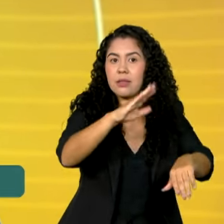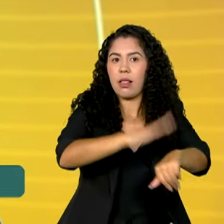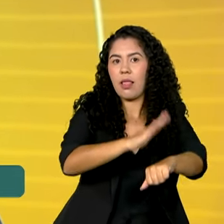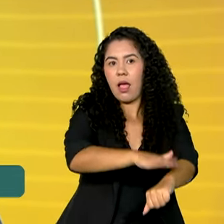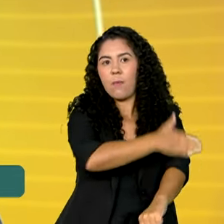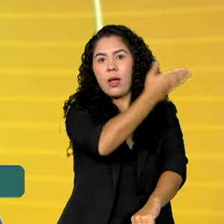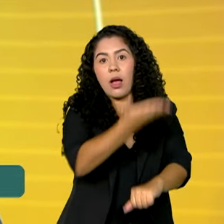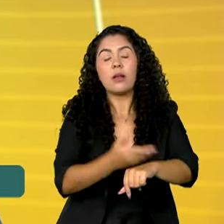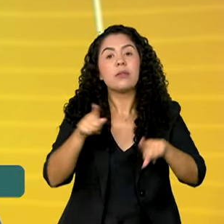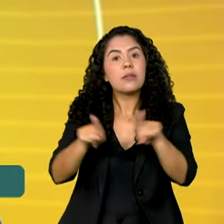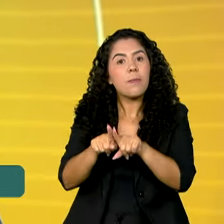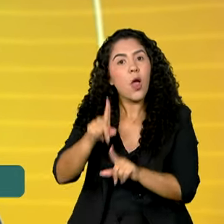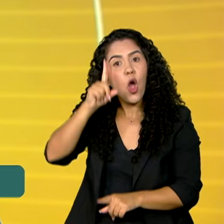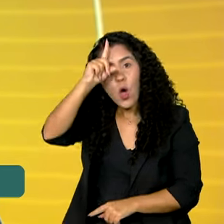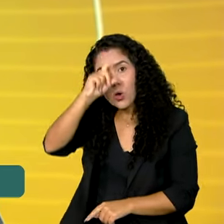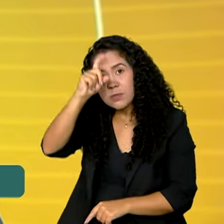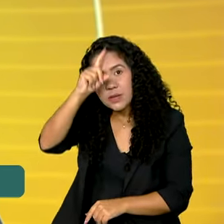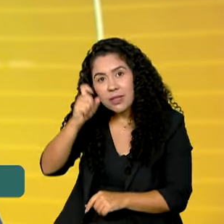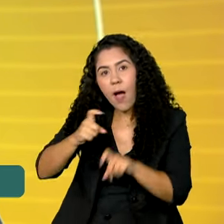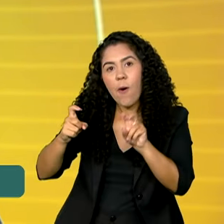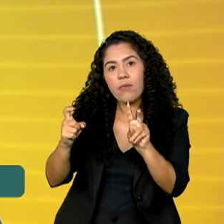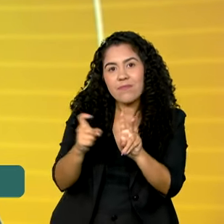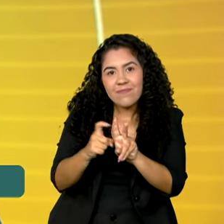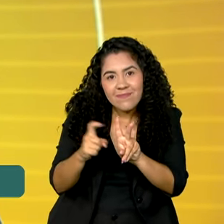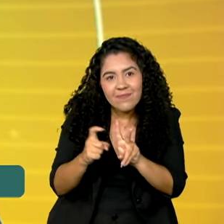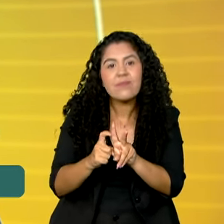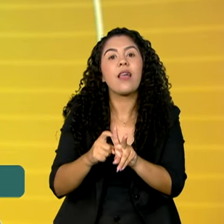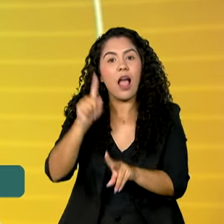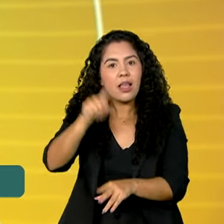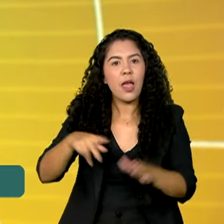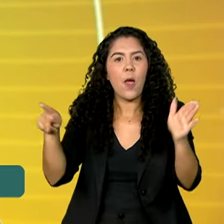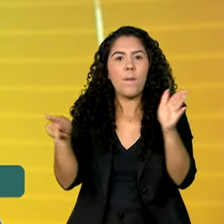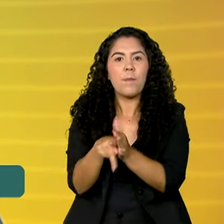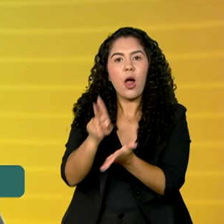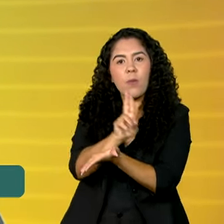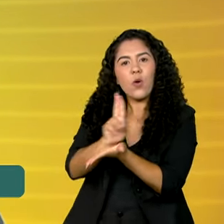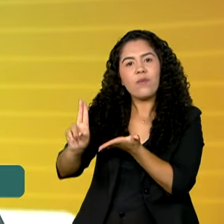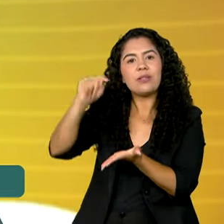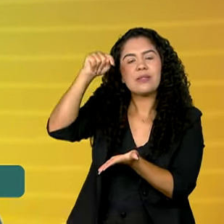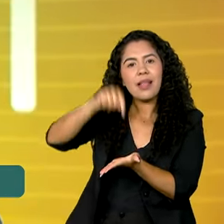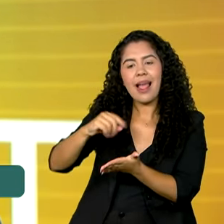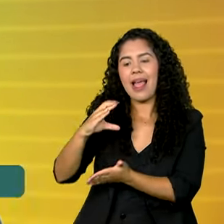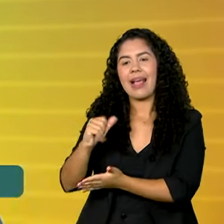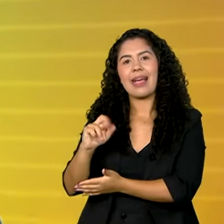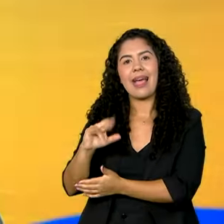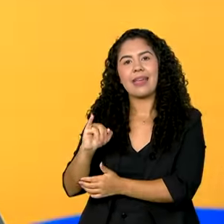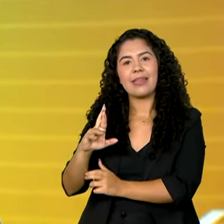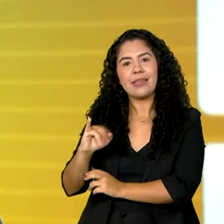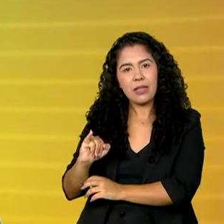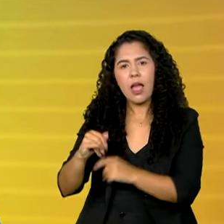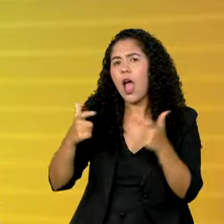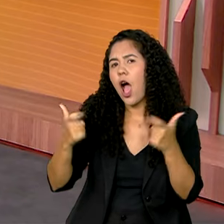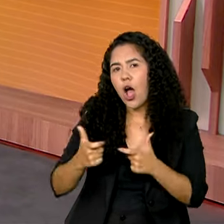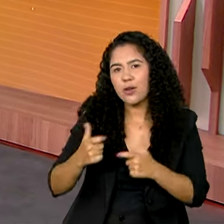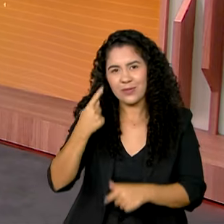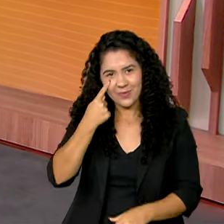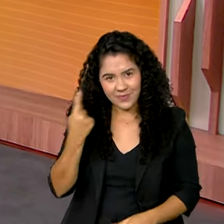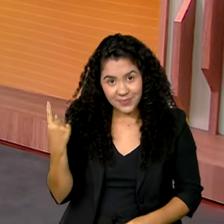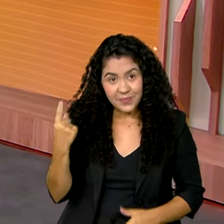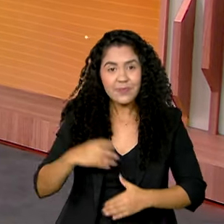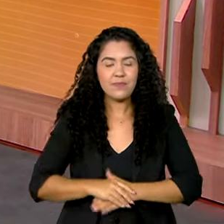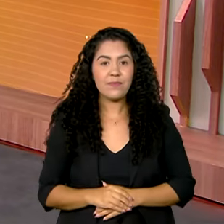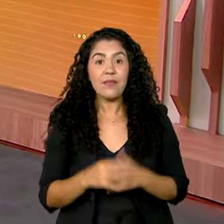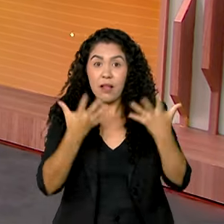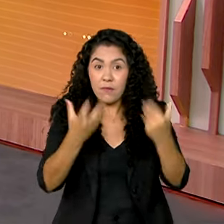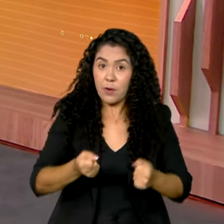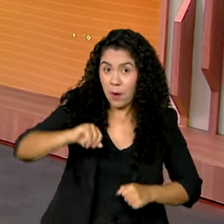de um hospital veterinário que fará parte do campus da Universidade Federal do Cariri, na cidade. Então,